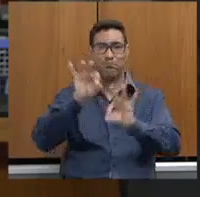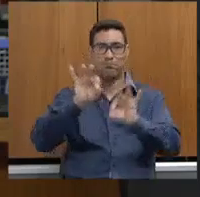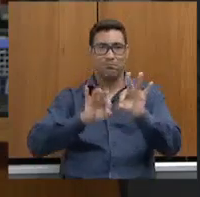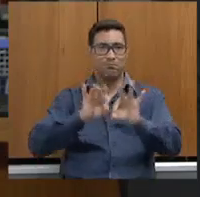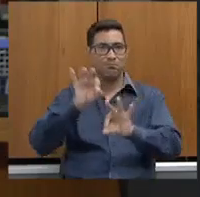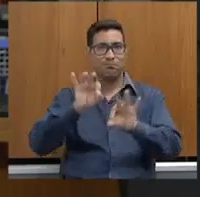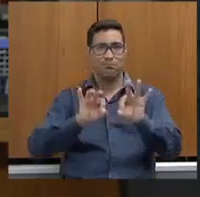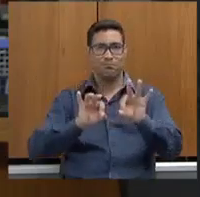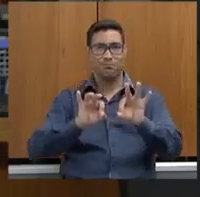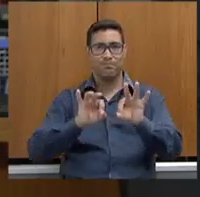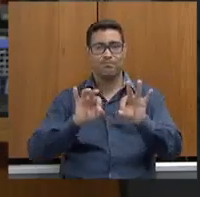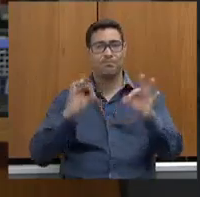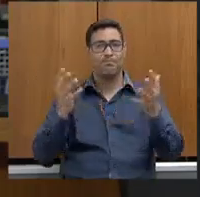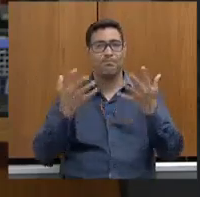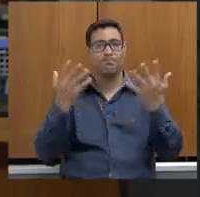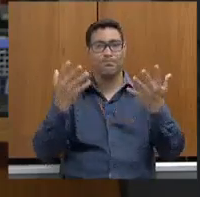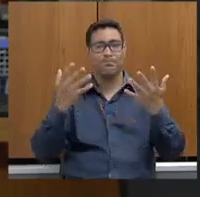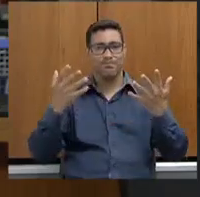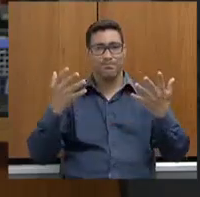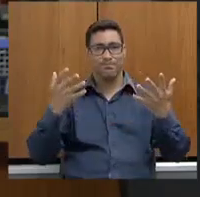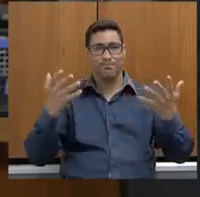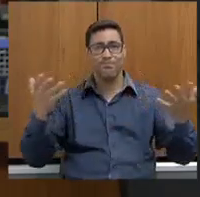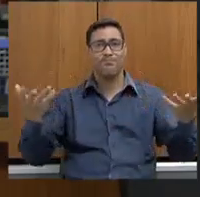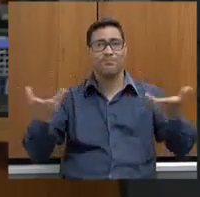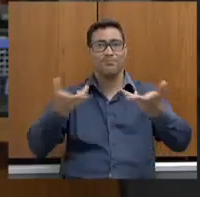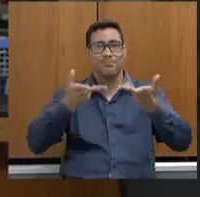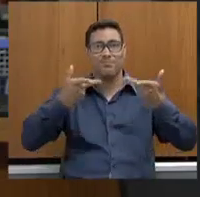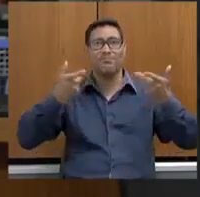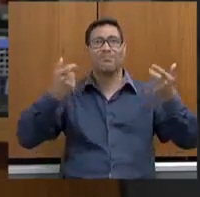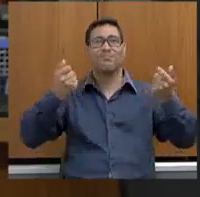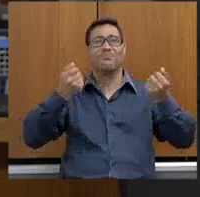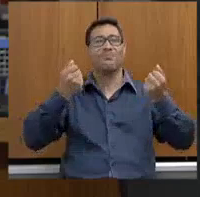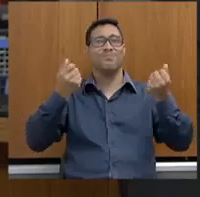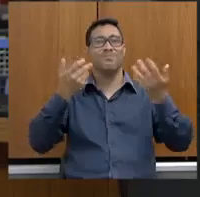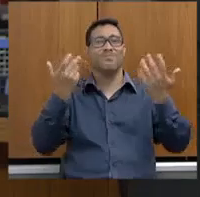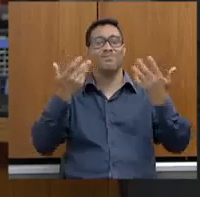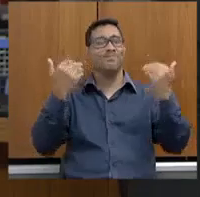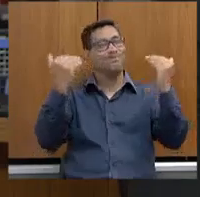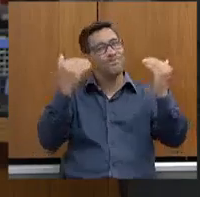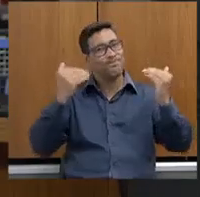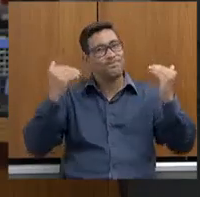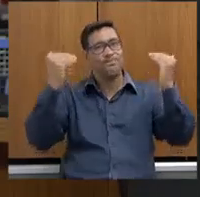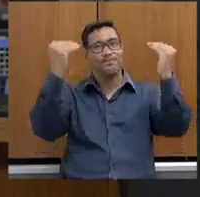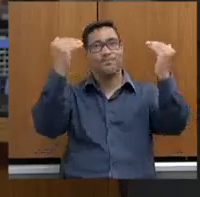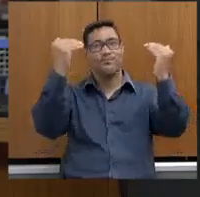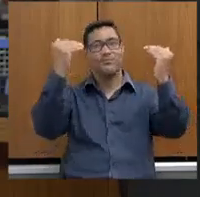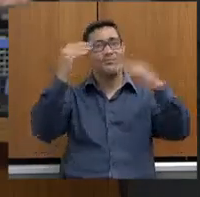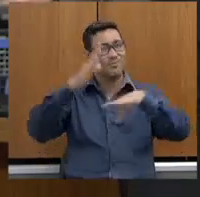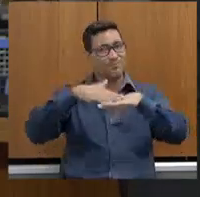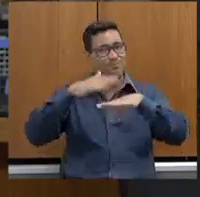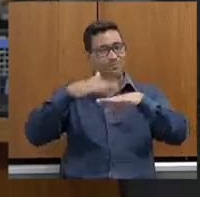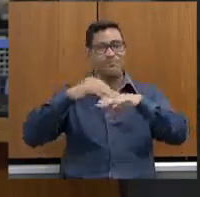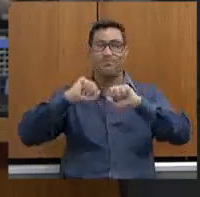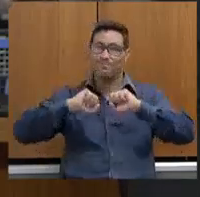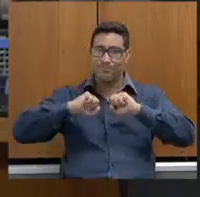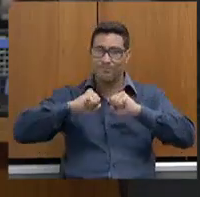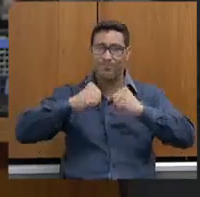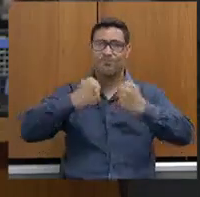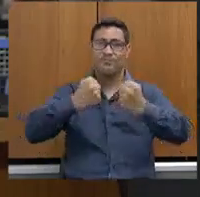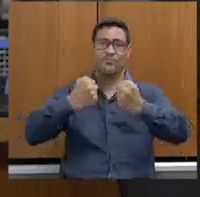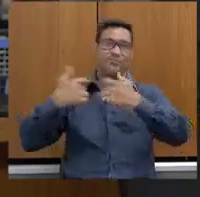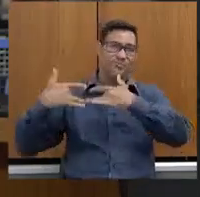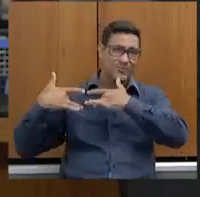Eu não vou dizer... Exemplar é pouco, Rodrigues, de forma... É uma dedicação, é uma coisa tão